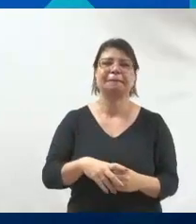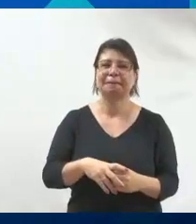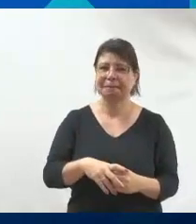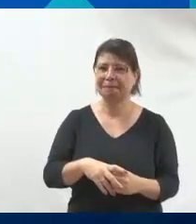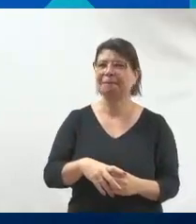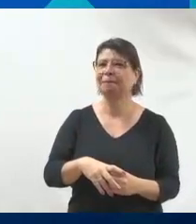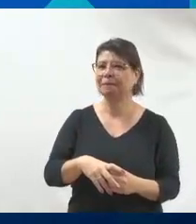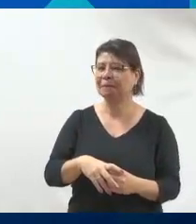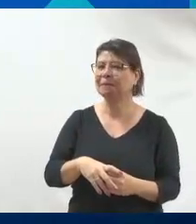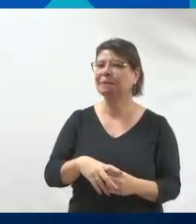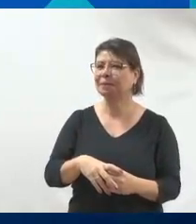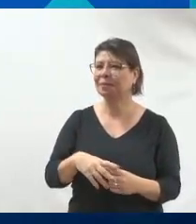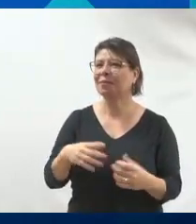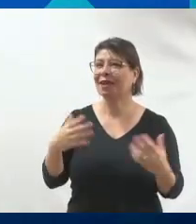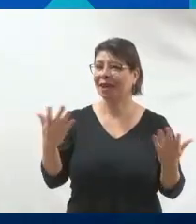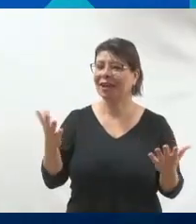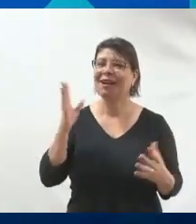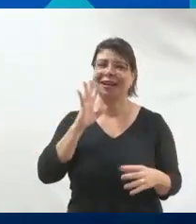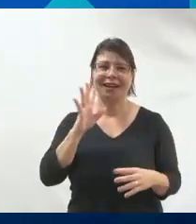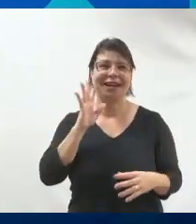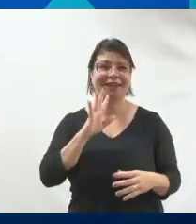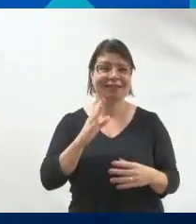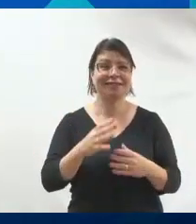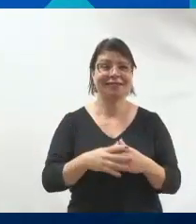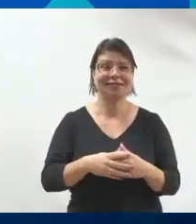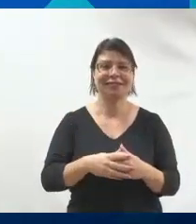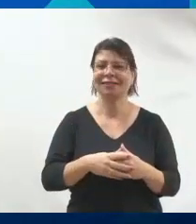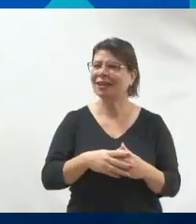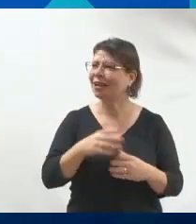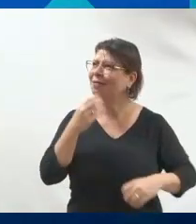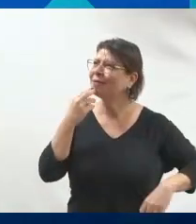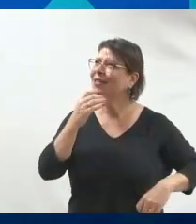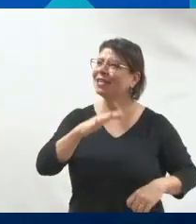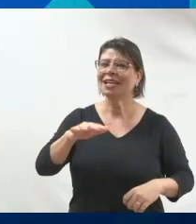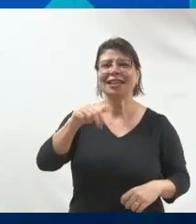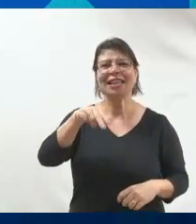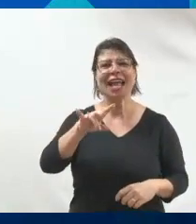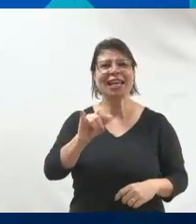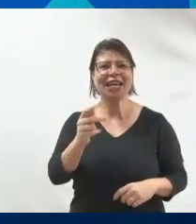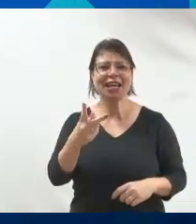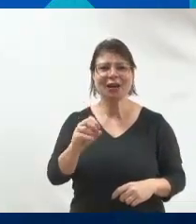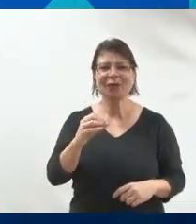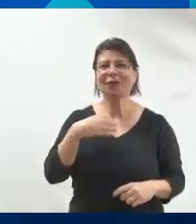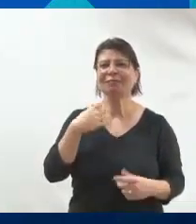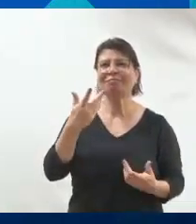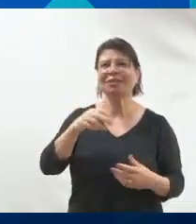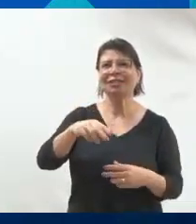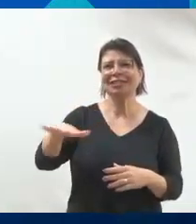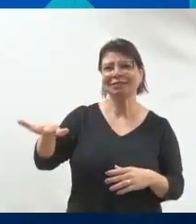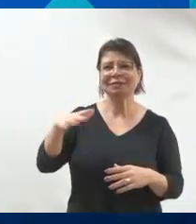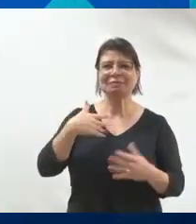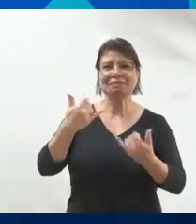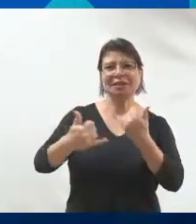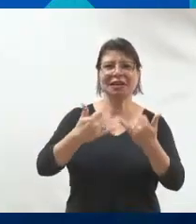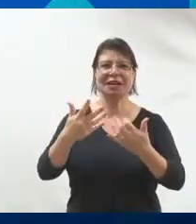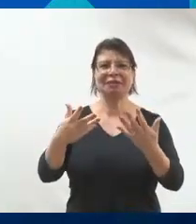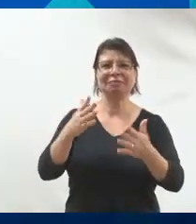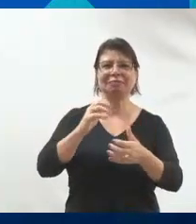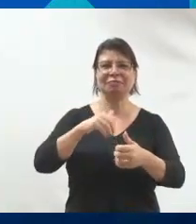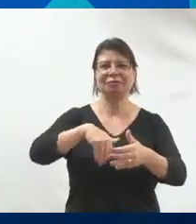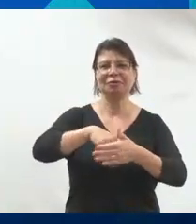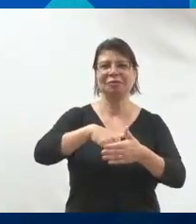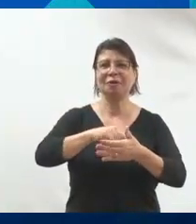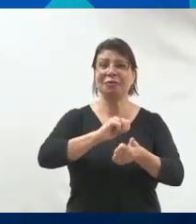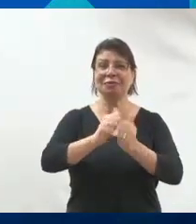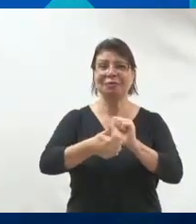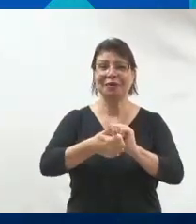Não, era... Era... Neguinho, pô. Neguinho organizava, e tinha as medalhazinhas também, que tu trazia. Era ele que